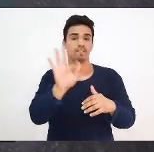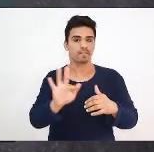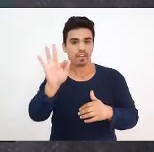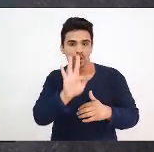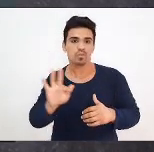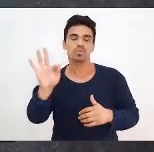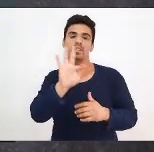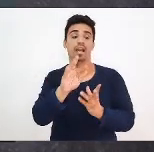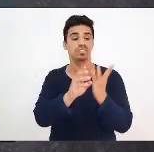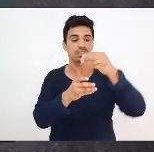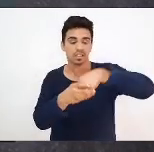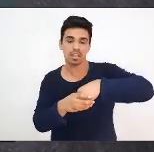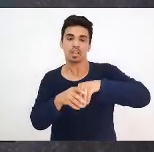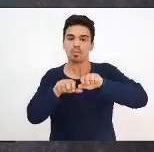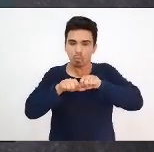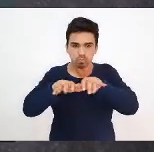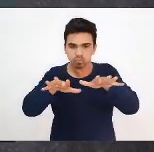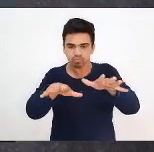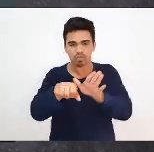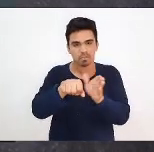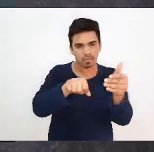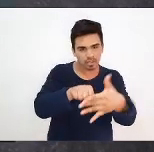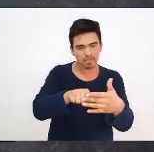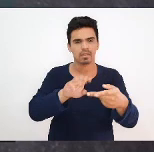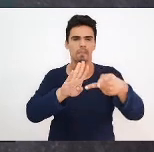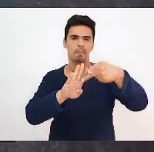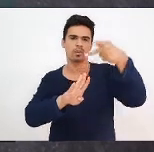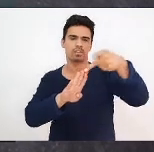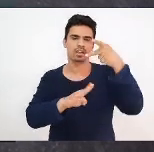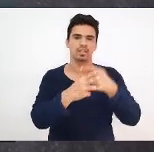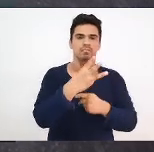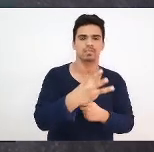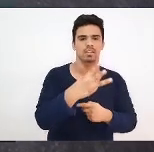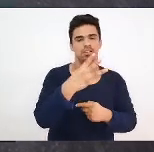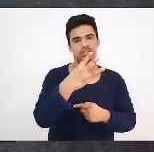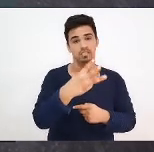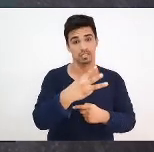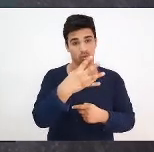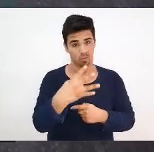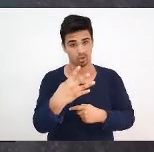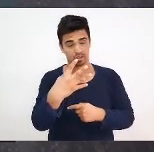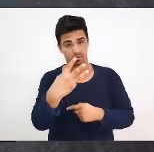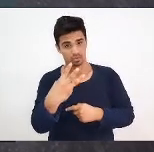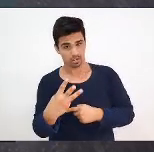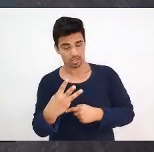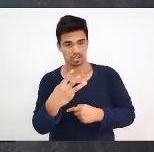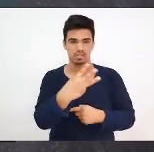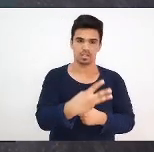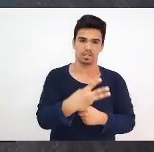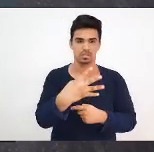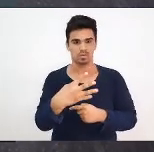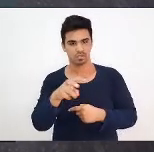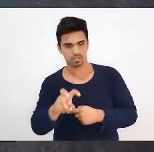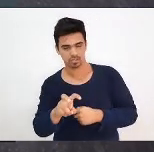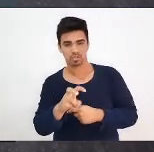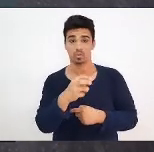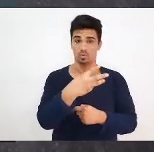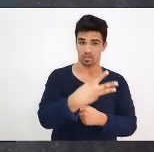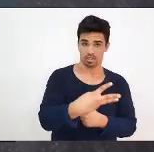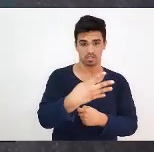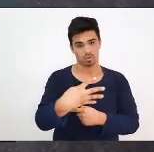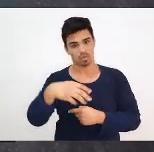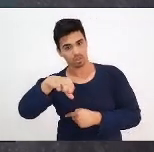portarias 343, 345, 349, e essas portarias